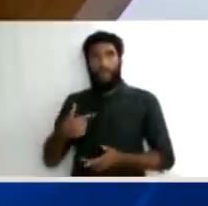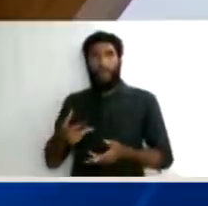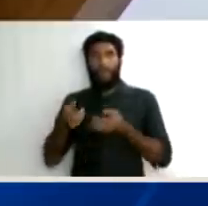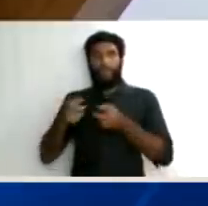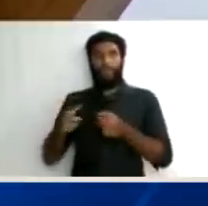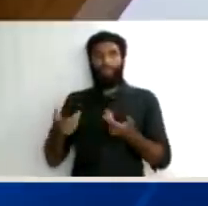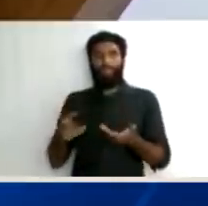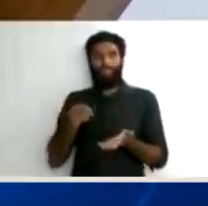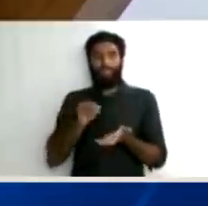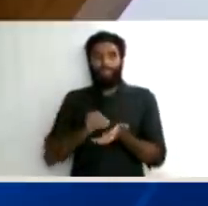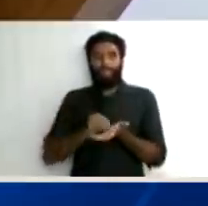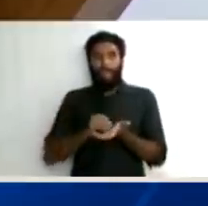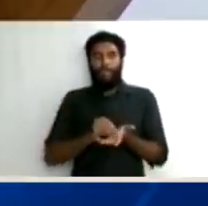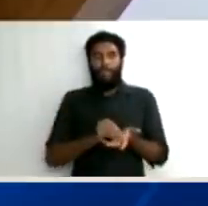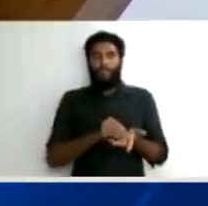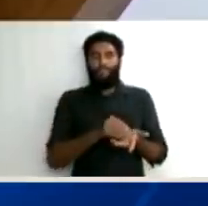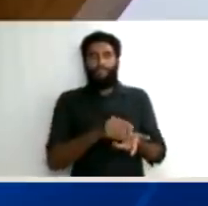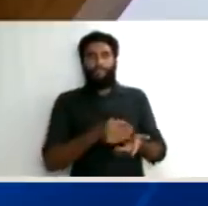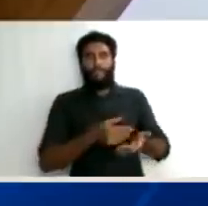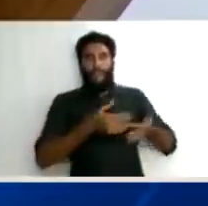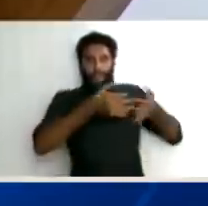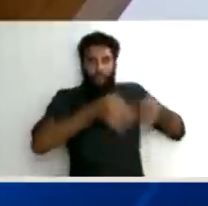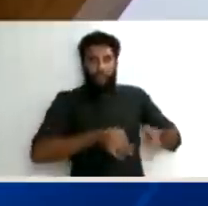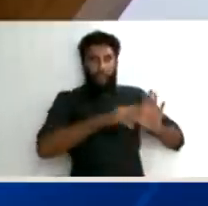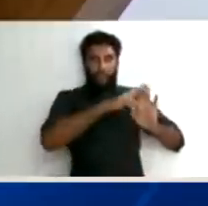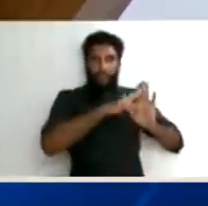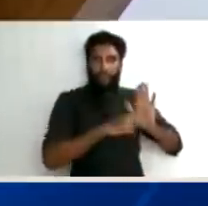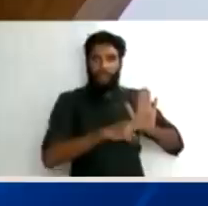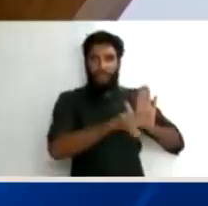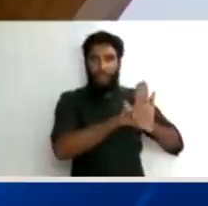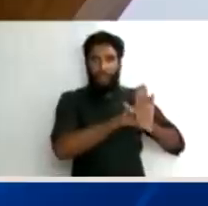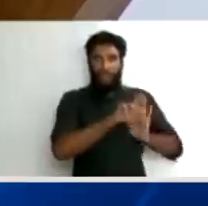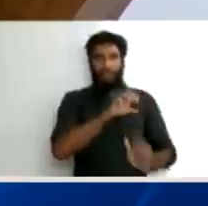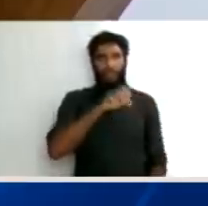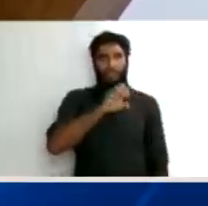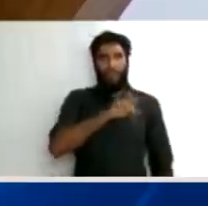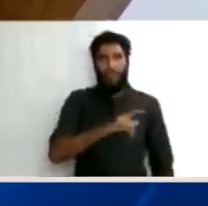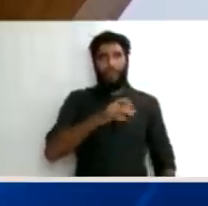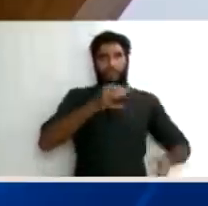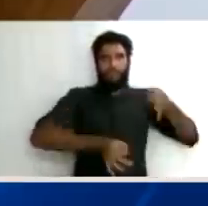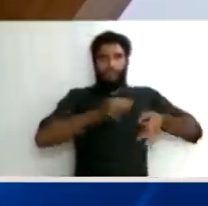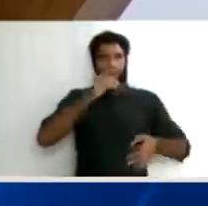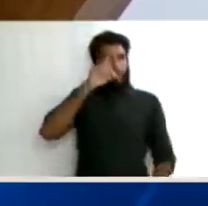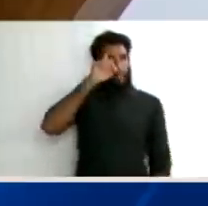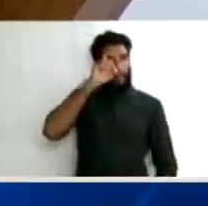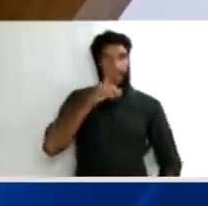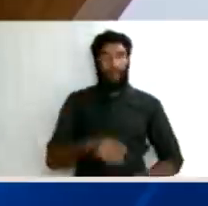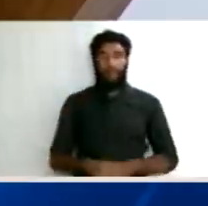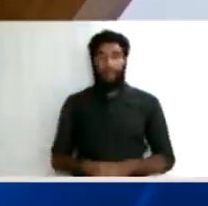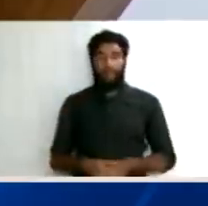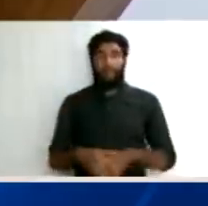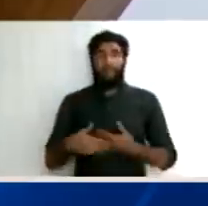próprios. Então, dentro do nosso sistema processual, vamos dizer que são decisões